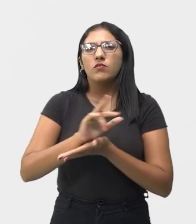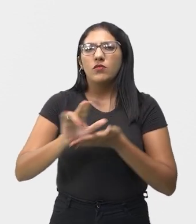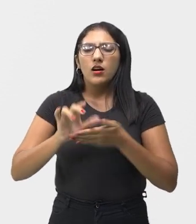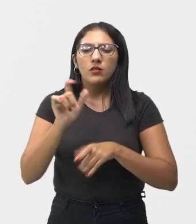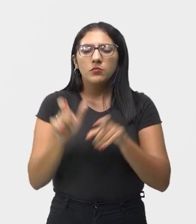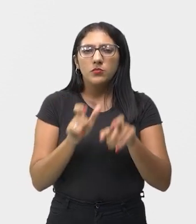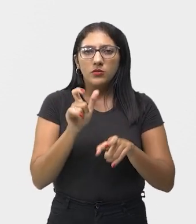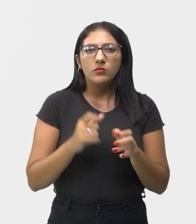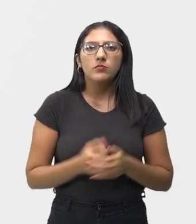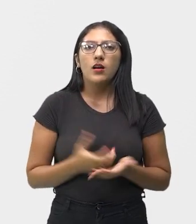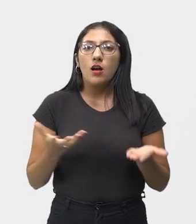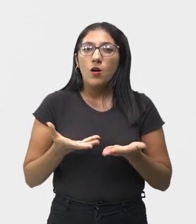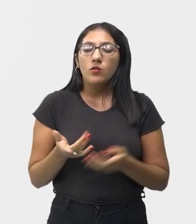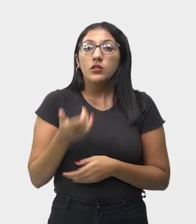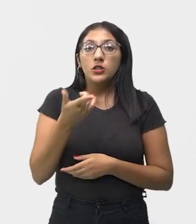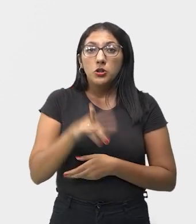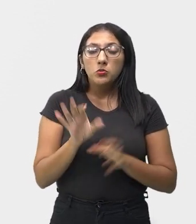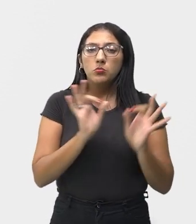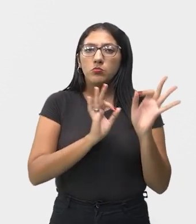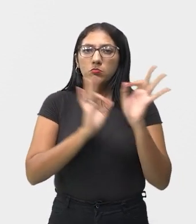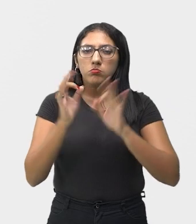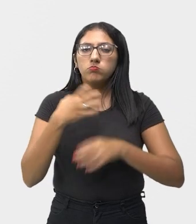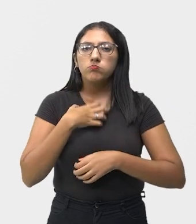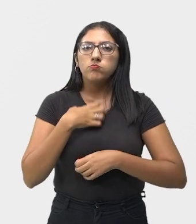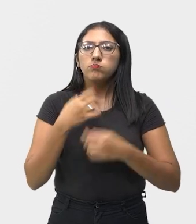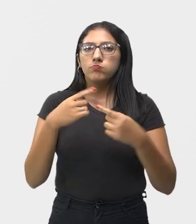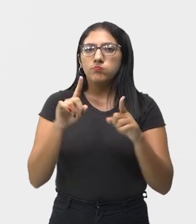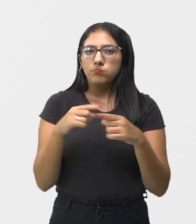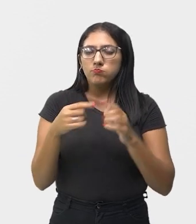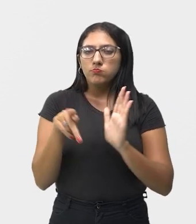negros. Vamos ouvir um trechinho do blues.